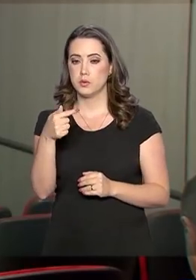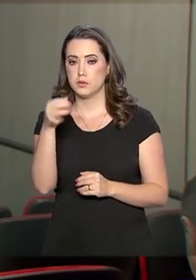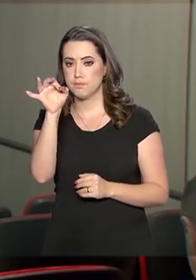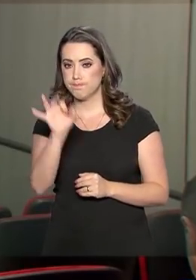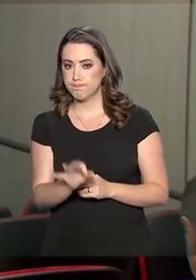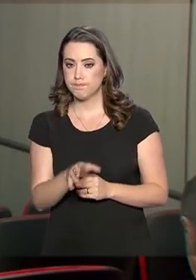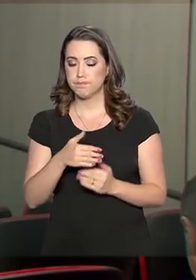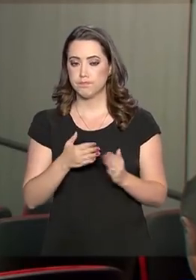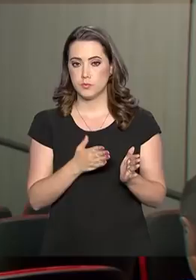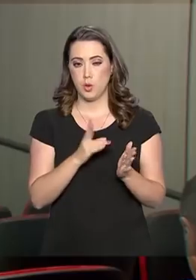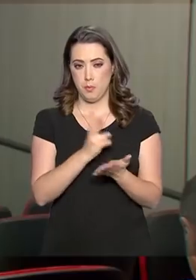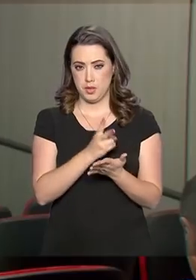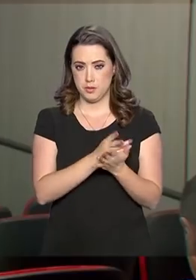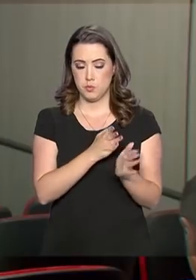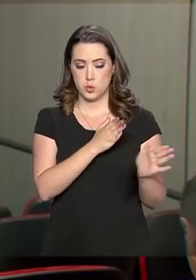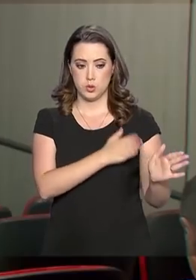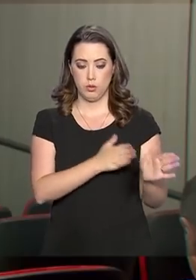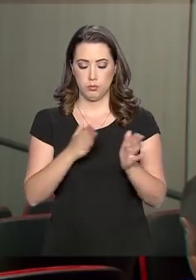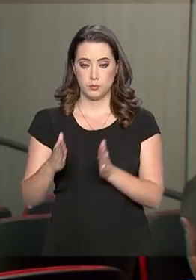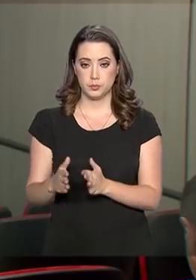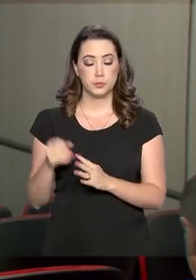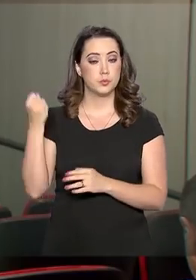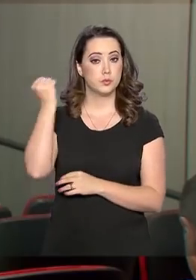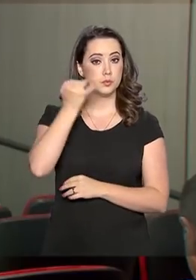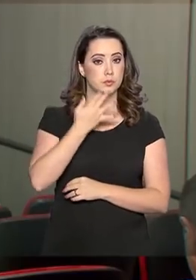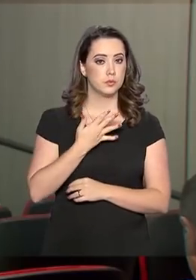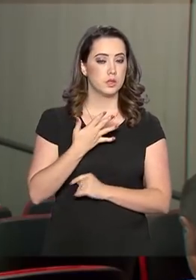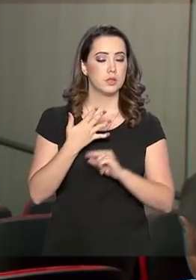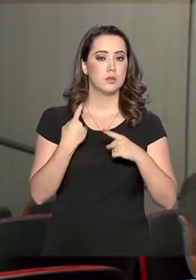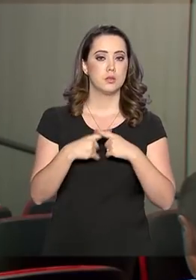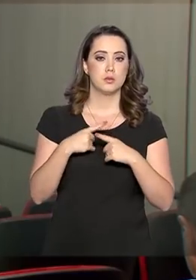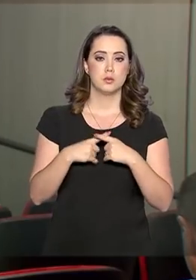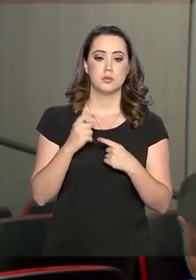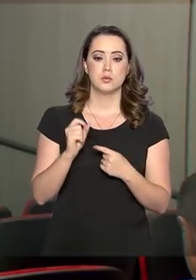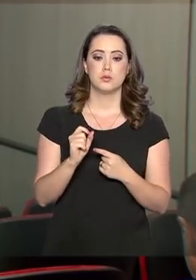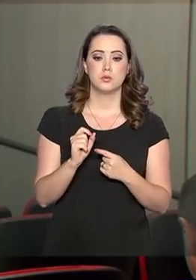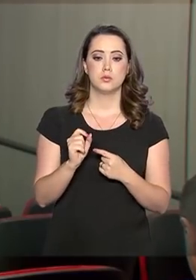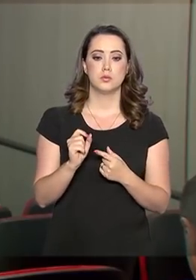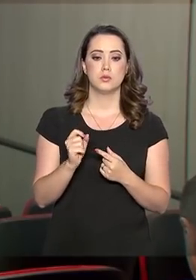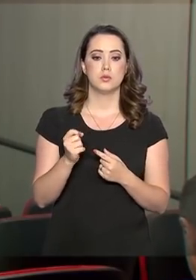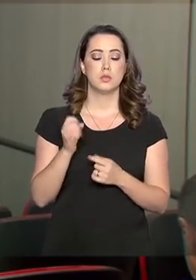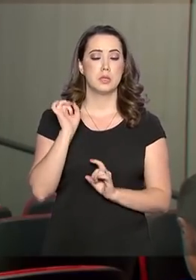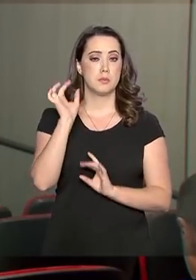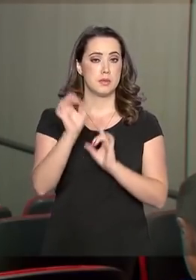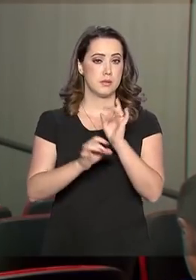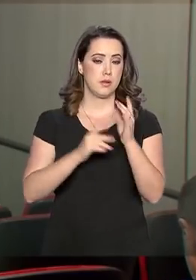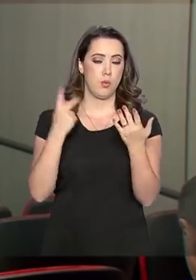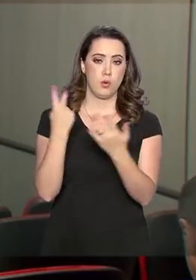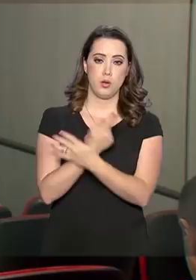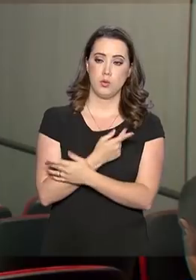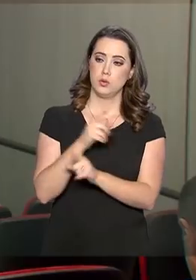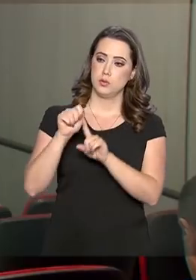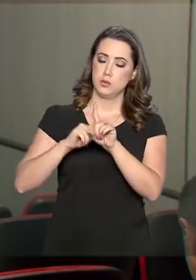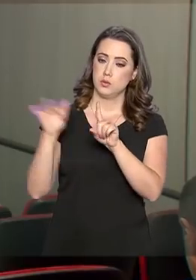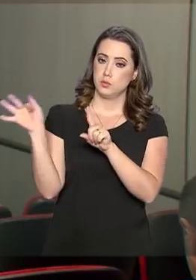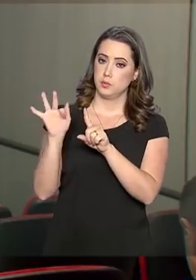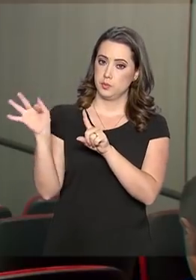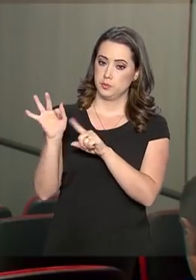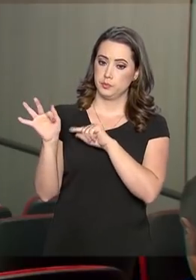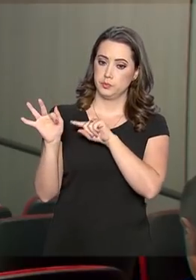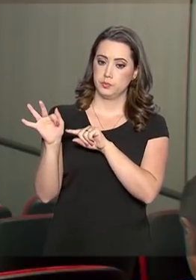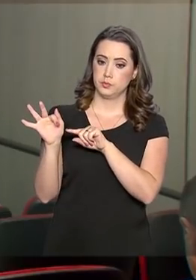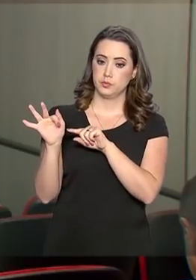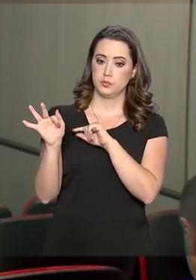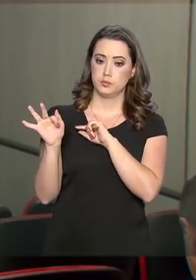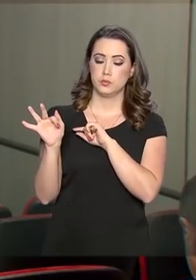nesse período. Os resultados foram explicados, segundo Lucas Ferraz, por um evento específico no mês de fevereiro, que foi o